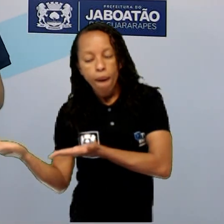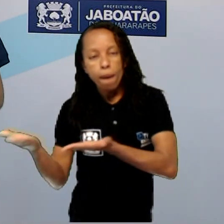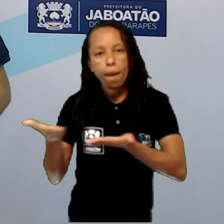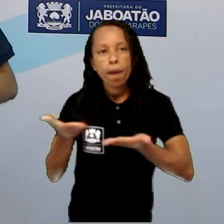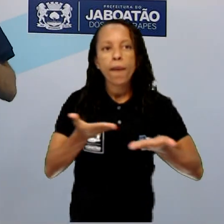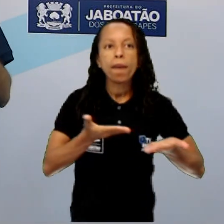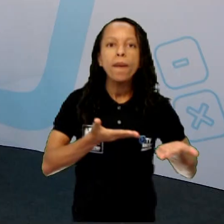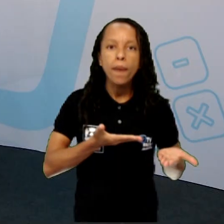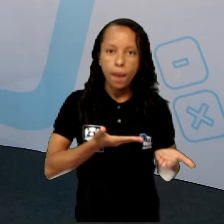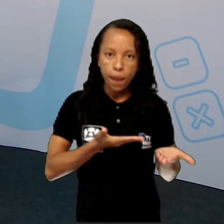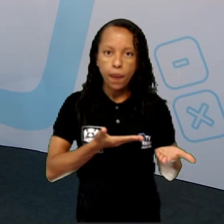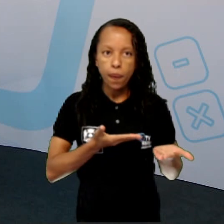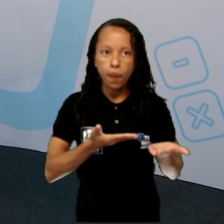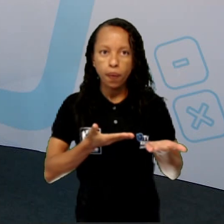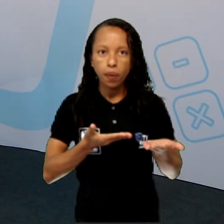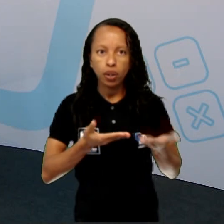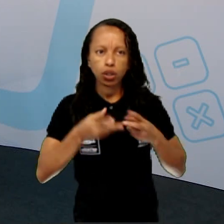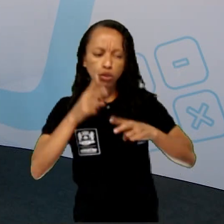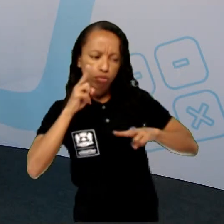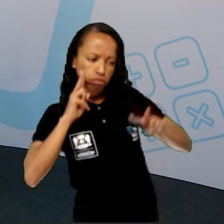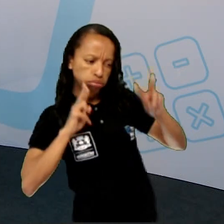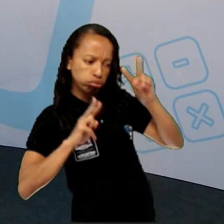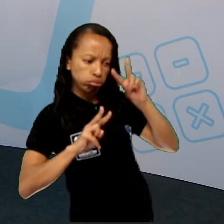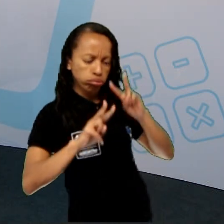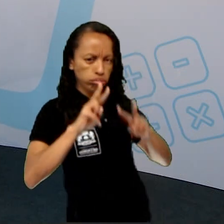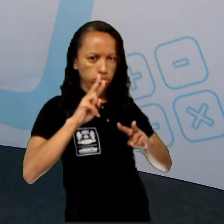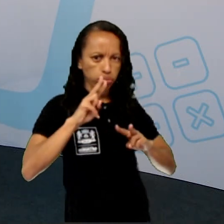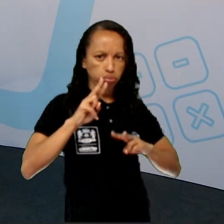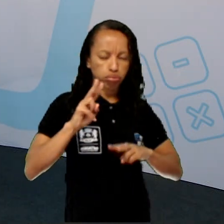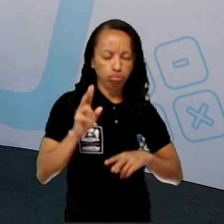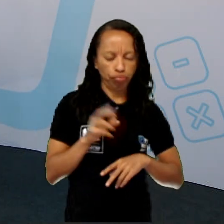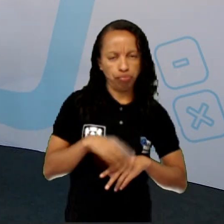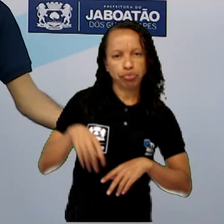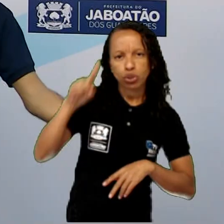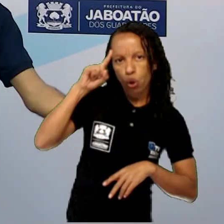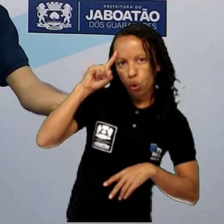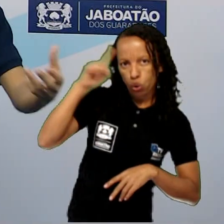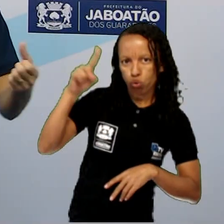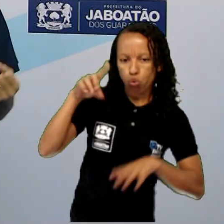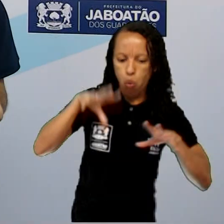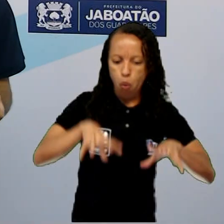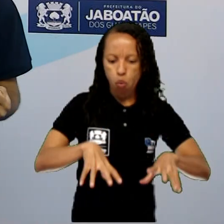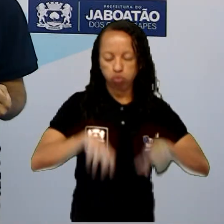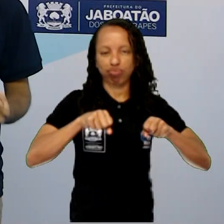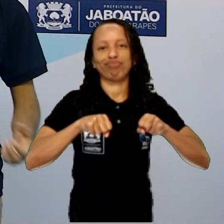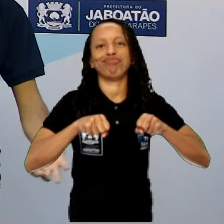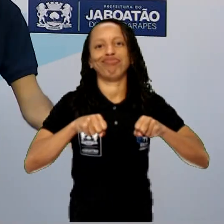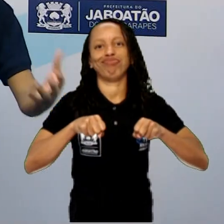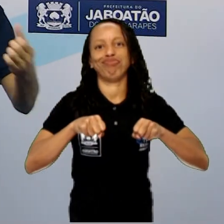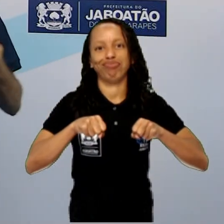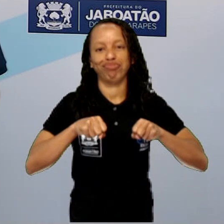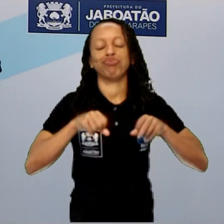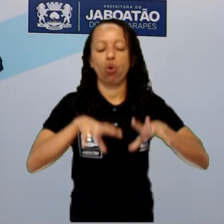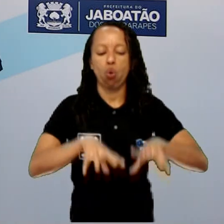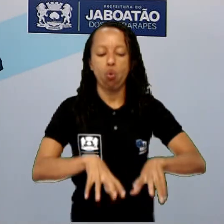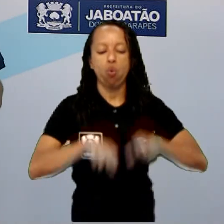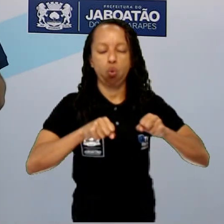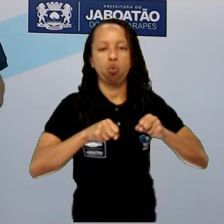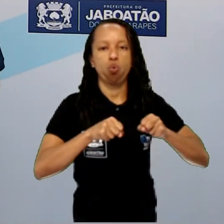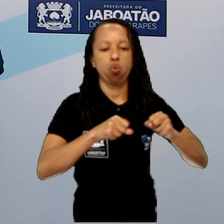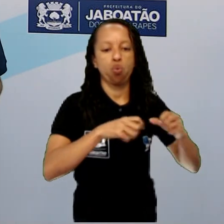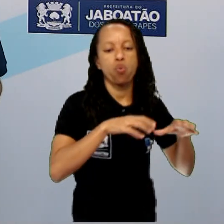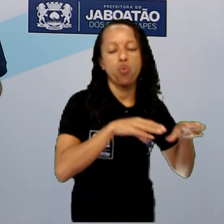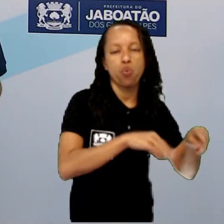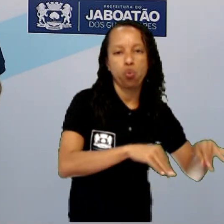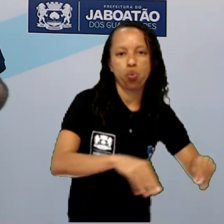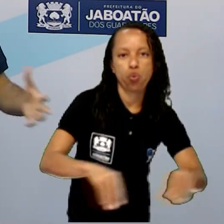e viram, elas se chamam donatários, elas se apropriaram das terras daqui de